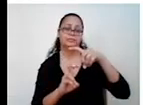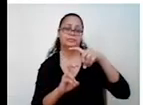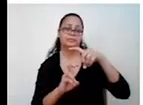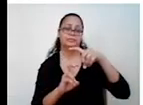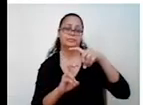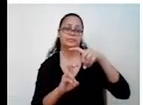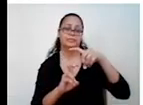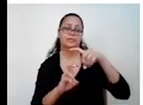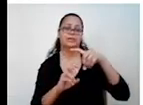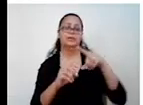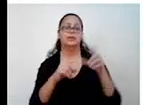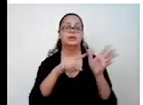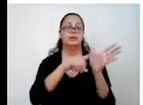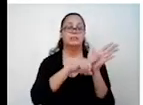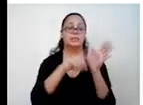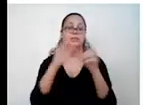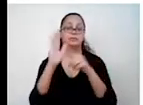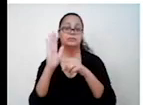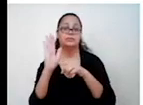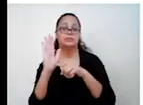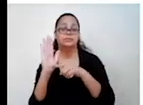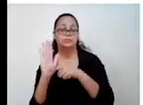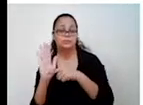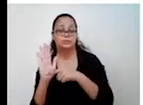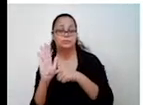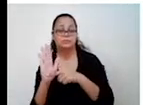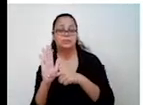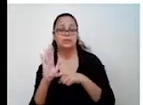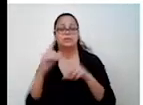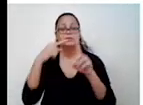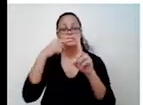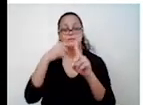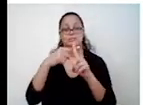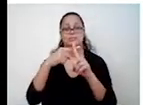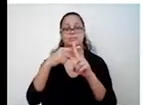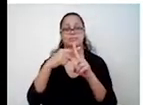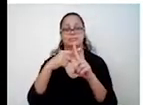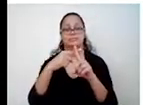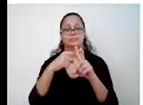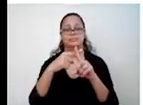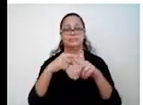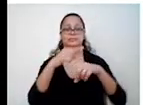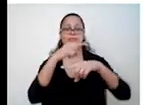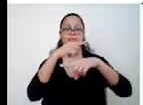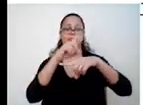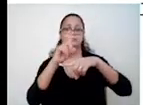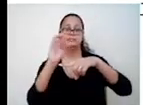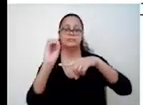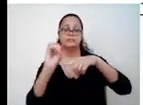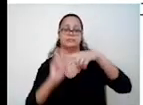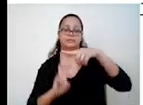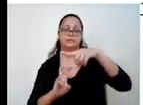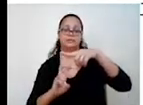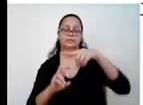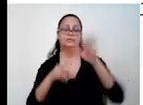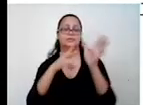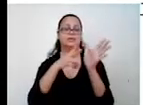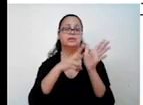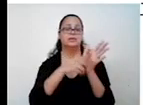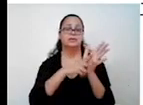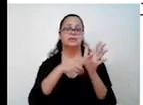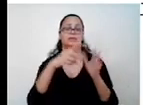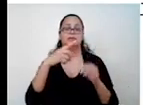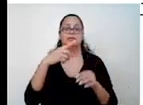Menos com mais dá menos. Menos 10 dividido por mais 5 dá menos 2. Essa é a soma do produto.